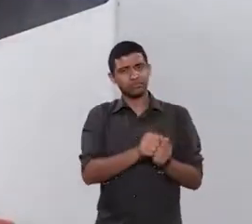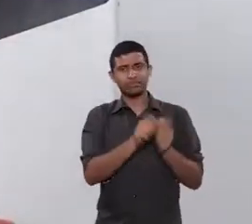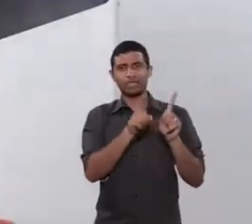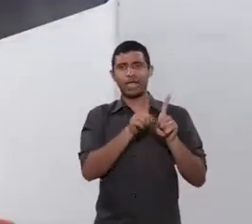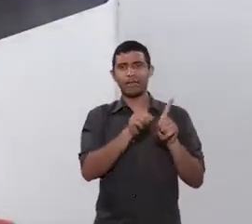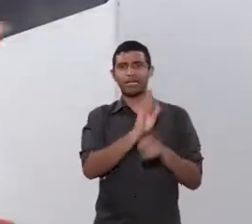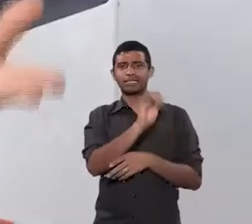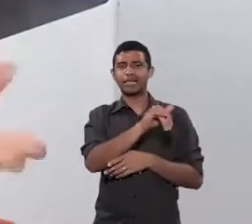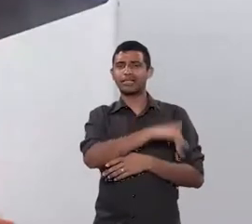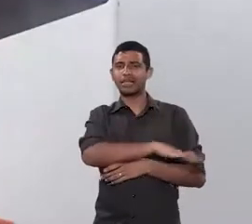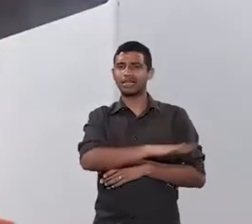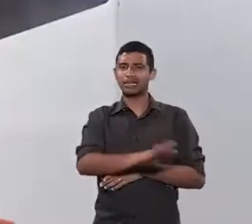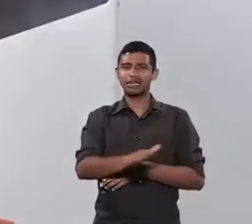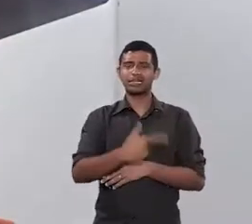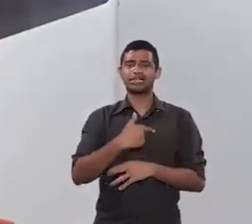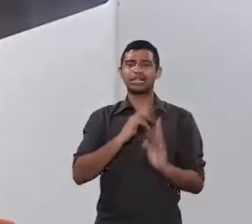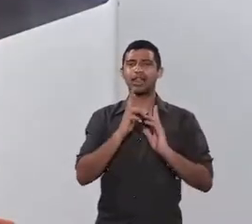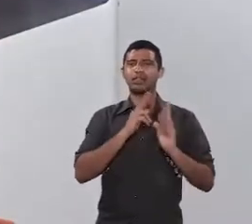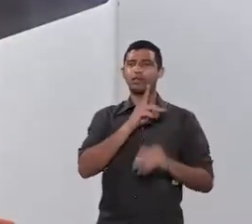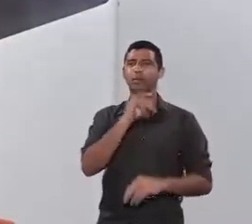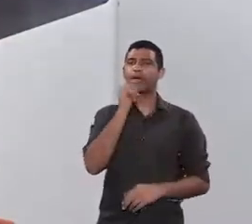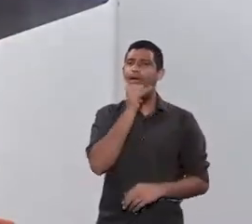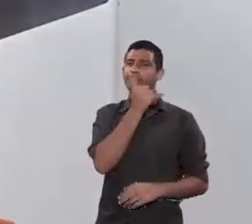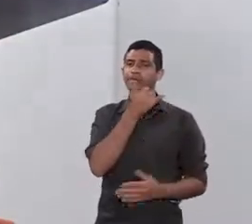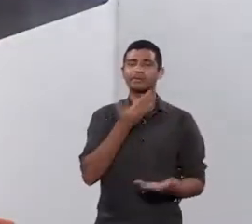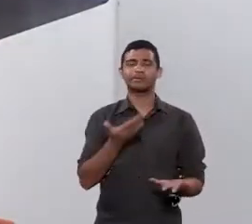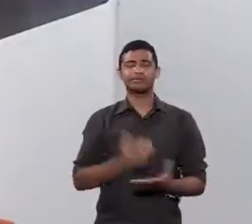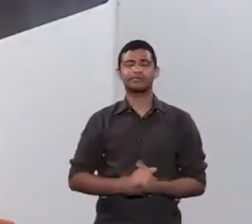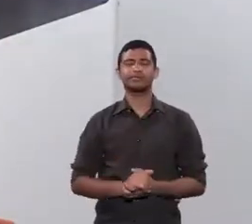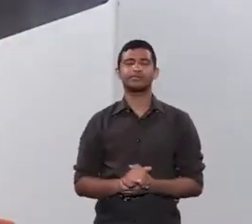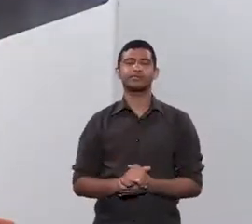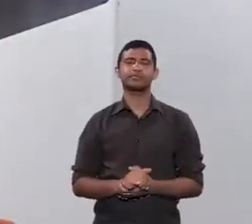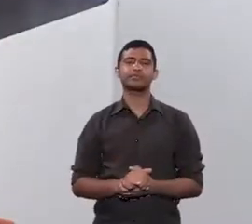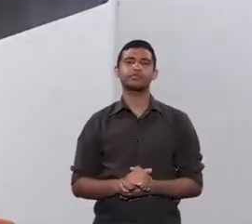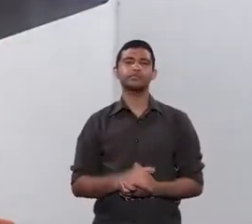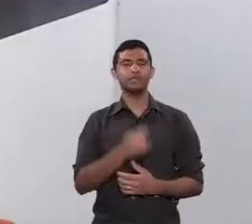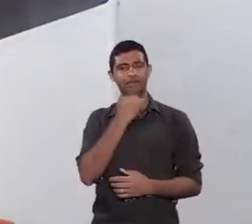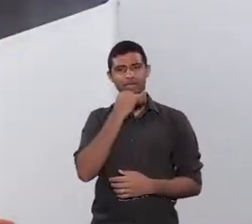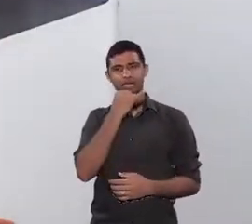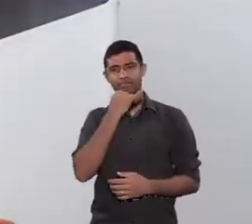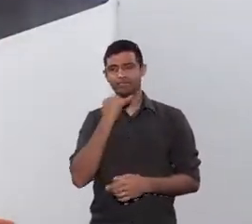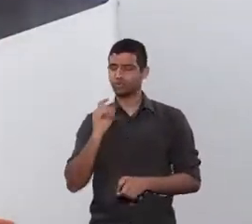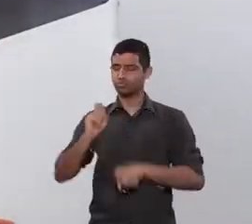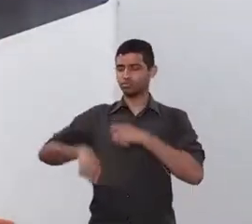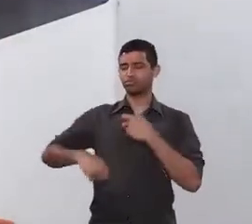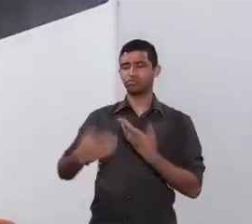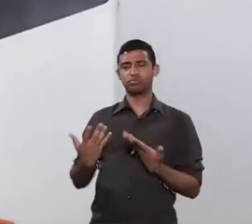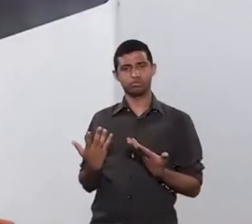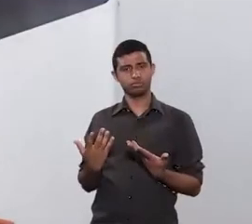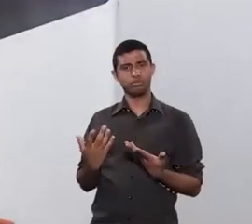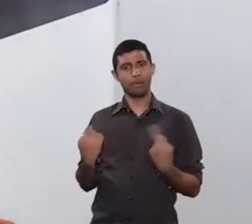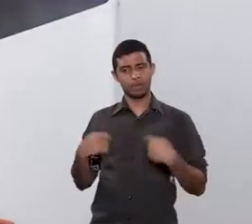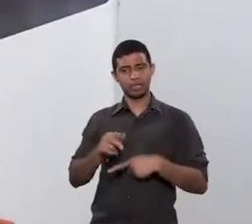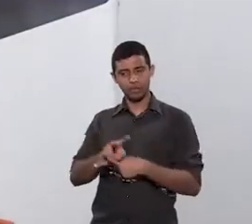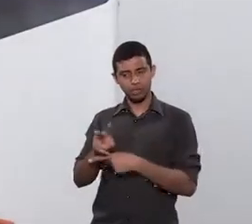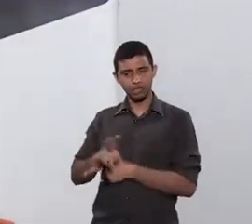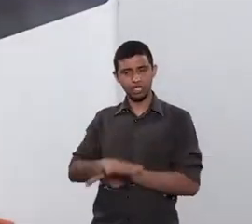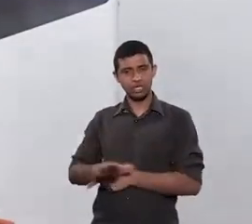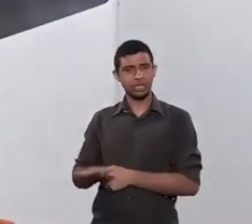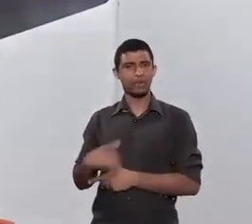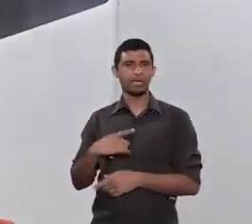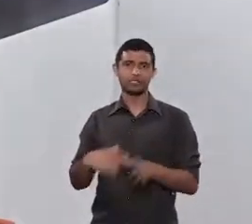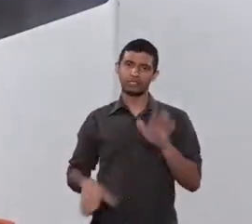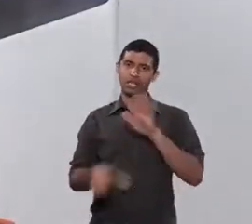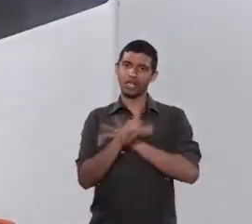estruturação interna da criança frente à relação com os pais o abuso sexual a criança precisa ser protegida também do abuso